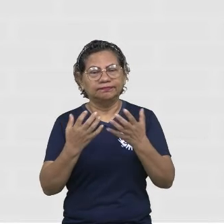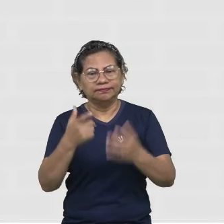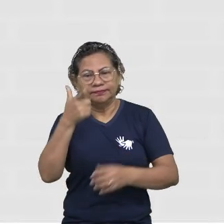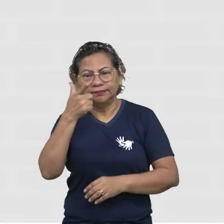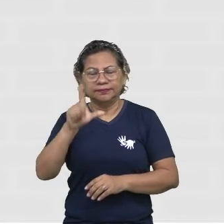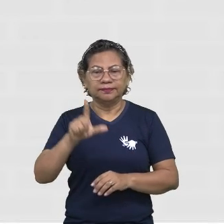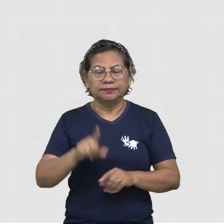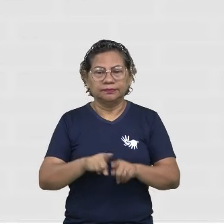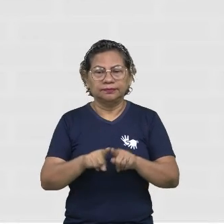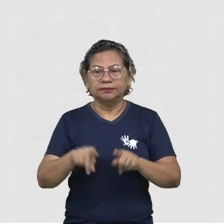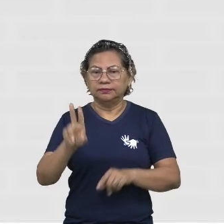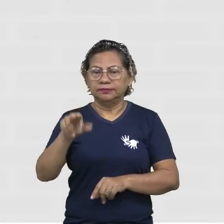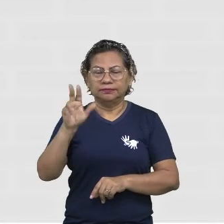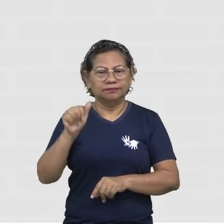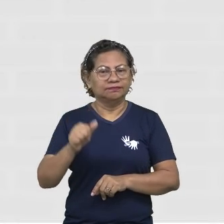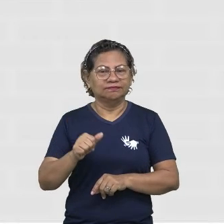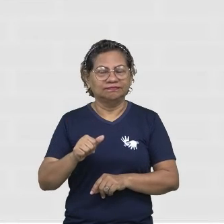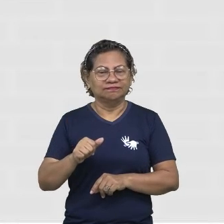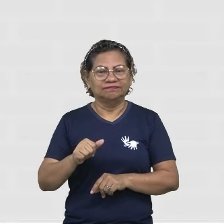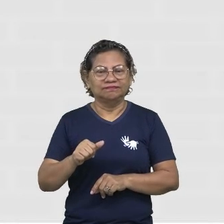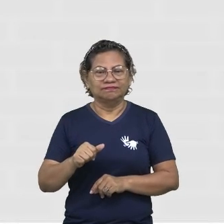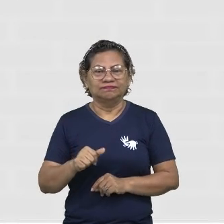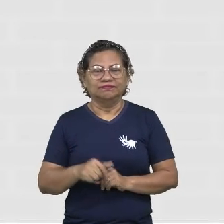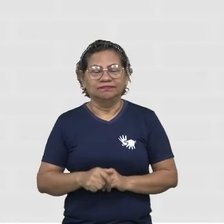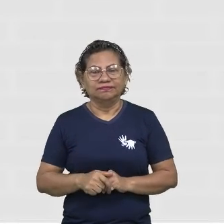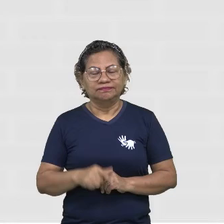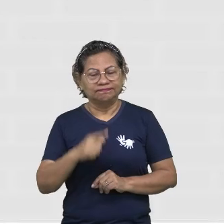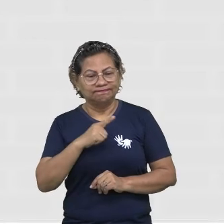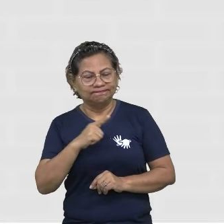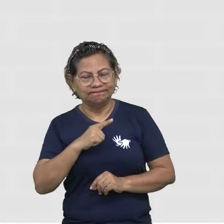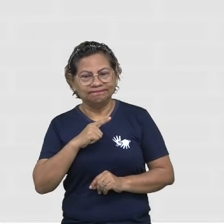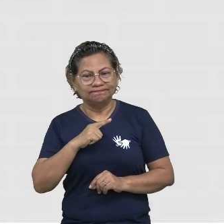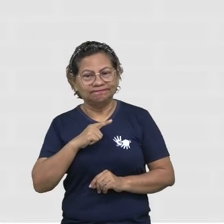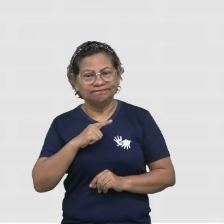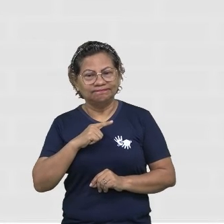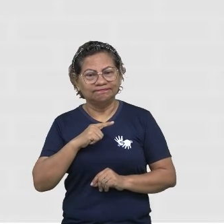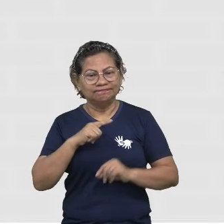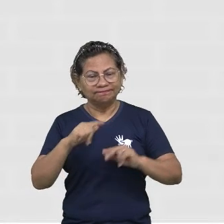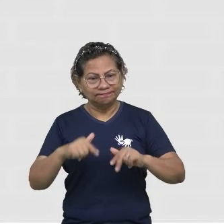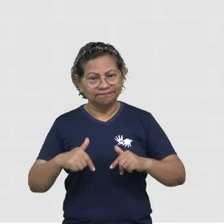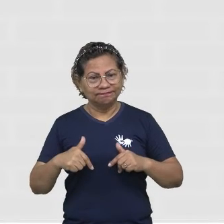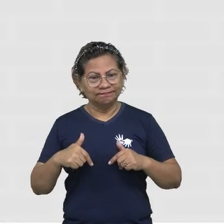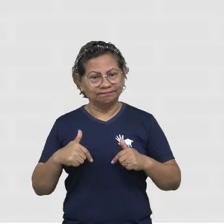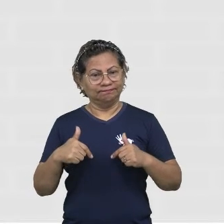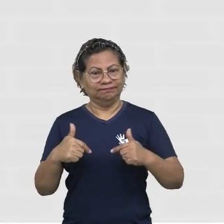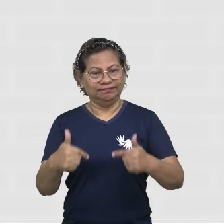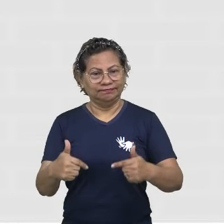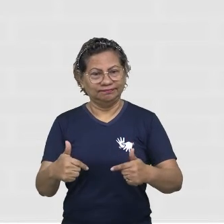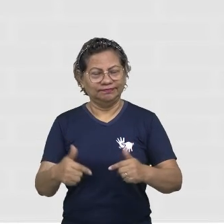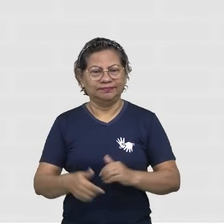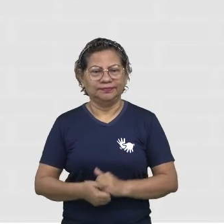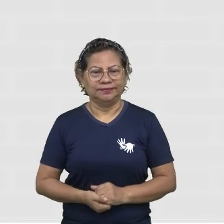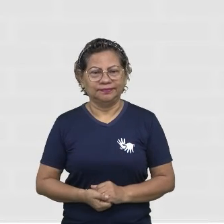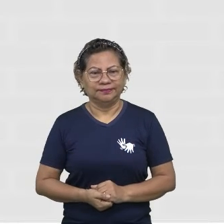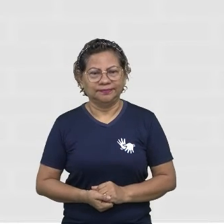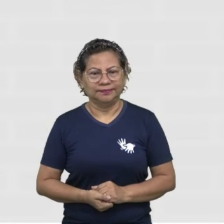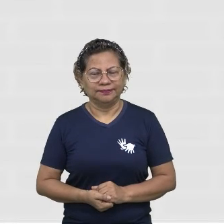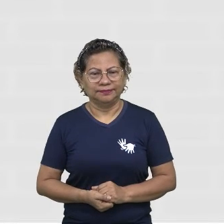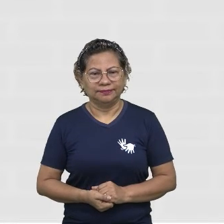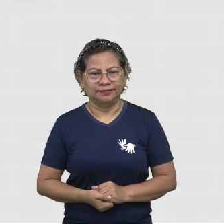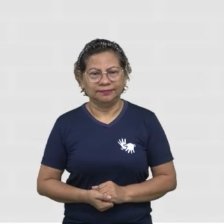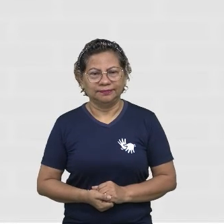nunca tive coragem. Vejam aí? O que eu sempre quis conquistar, mas nunca tive coragem.